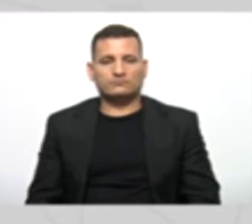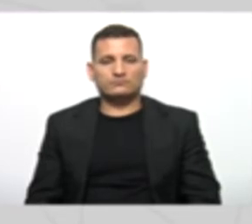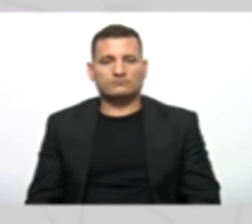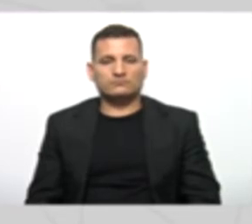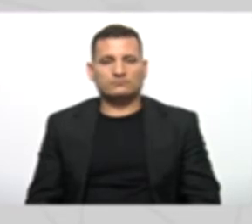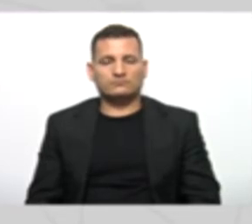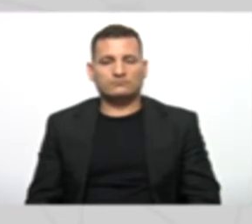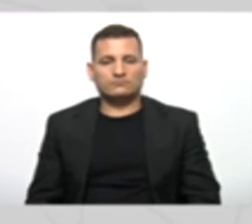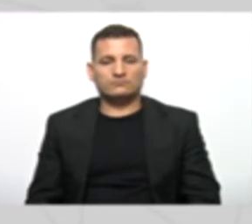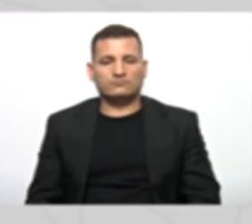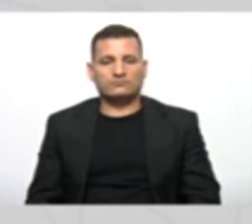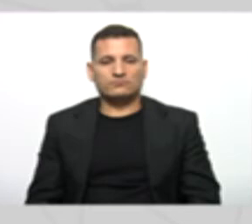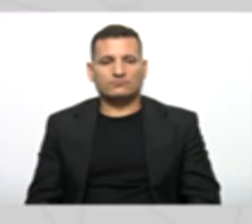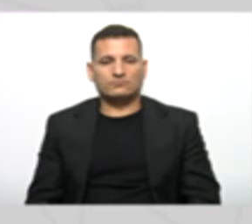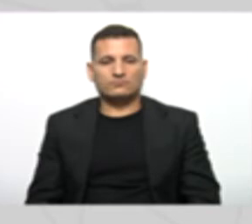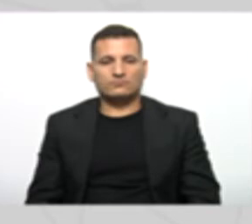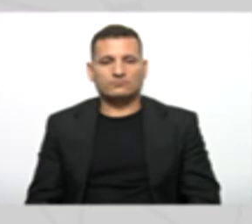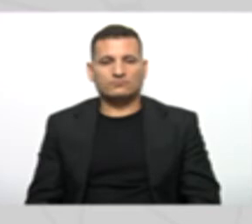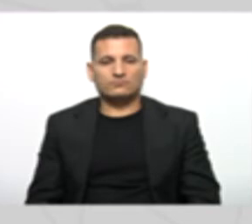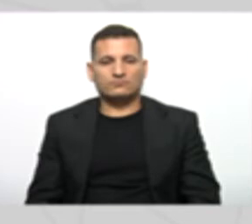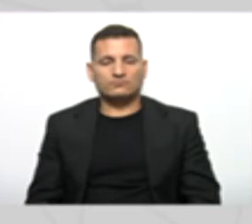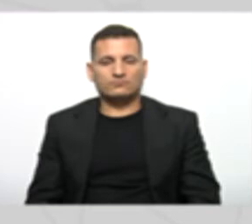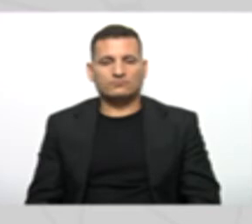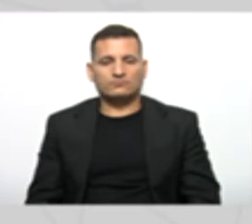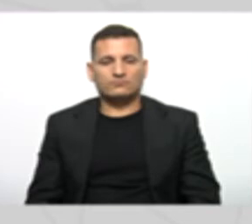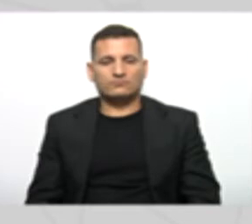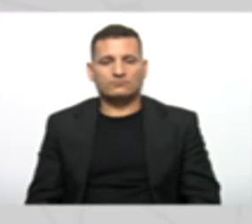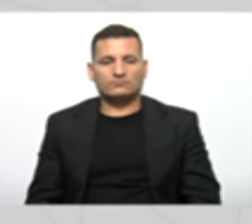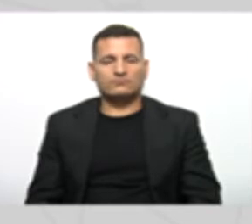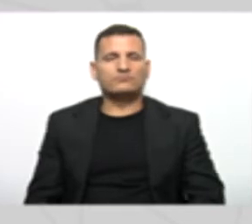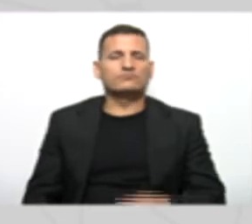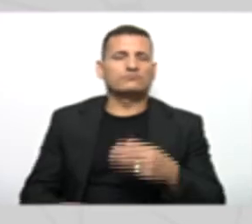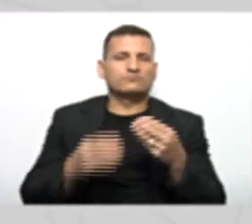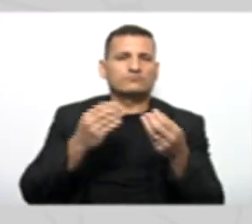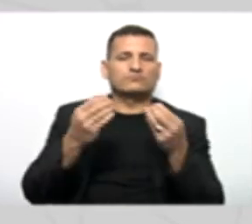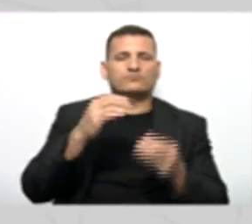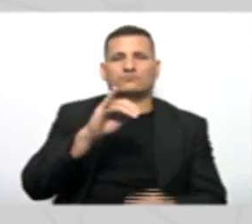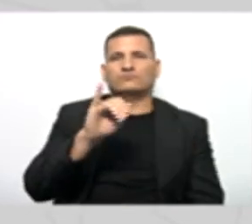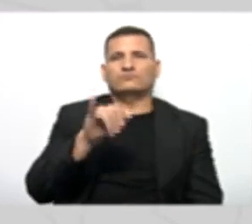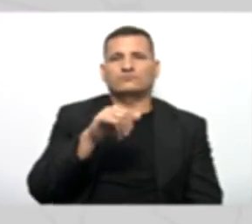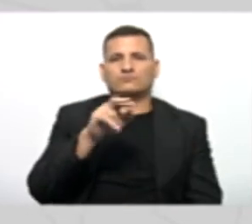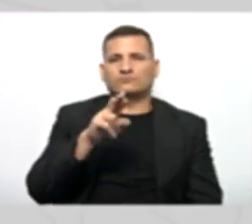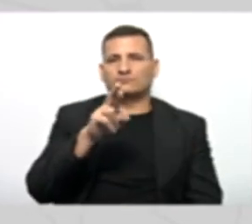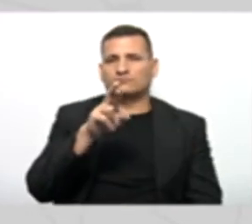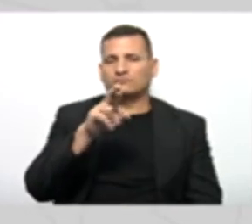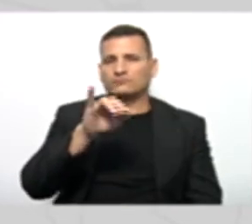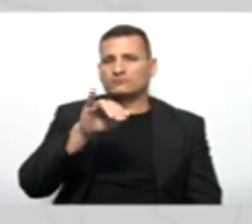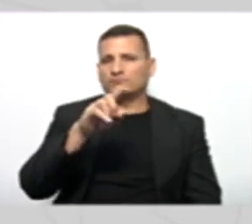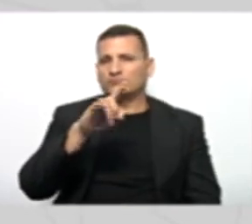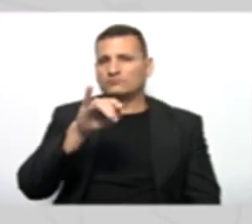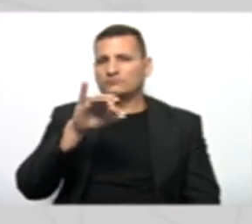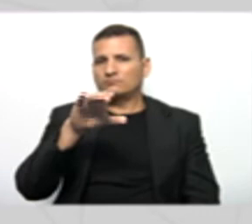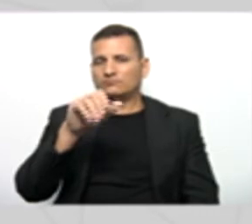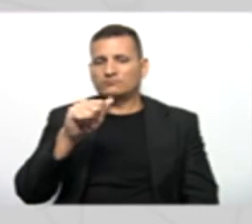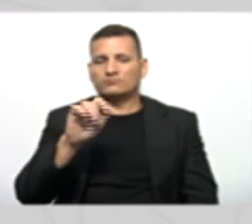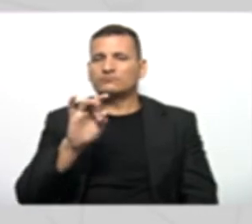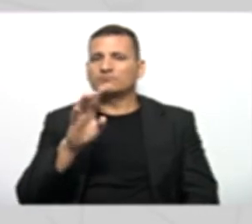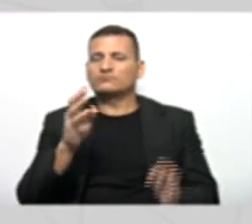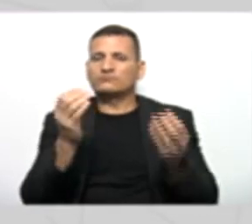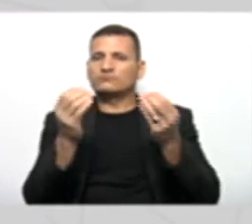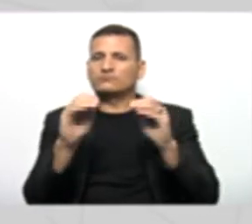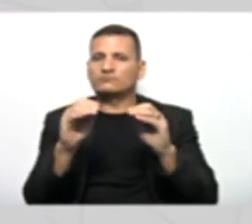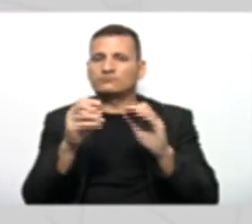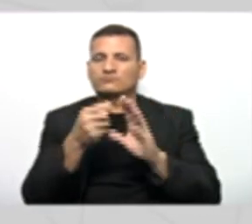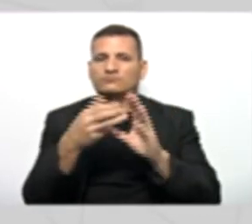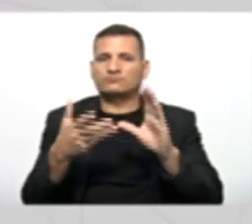imagem Ok? Então pessoal Para instanciar Uma pessoa jurídica Nós precisamos agora Só acrescentar aqui Os atributos